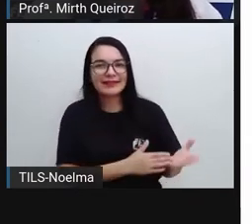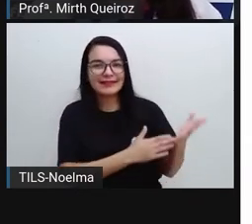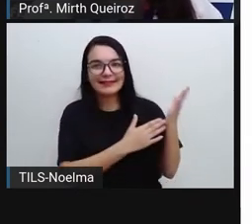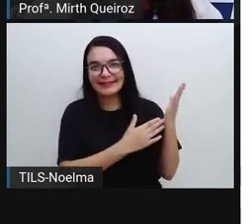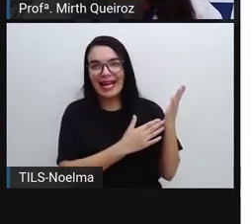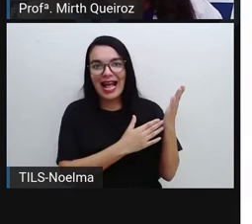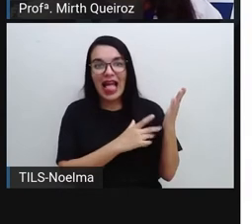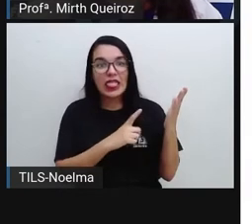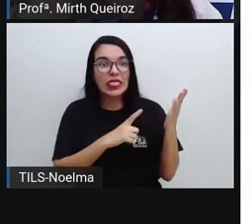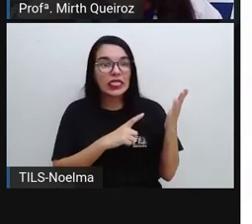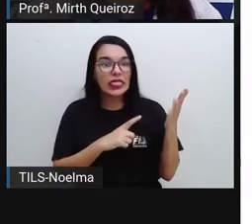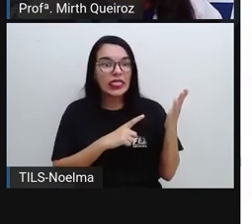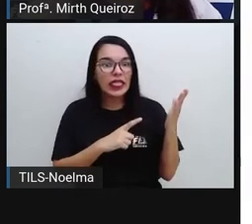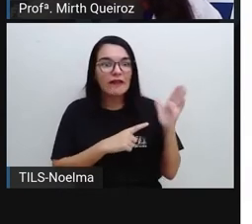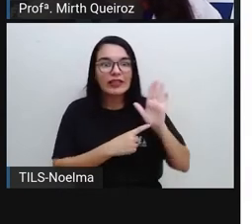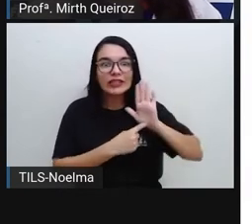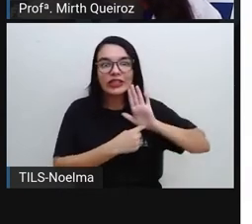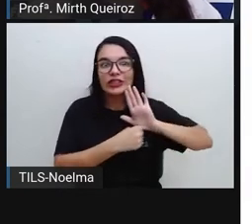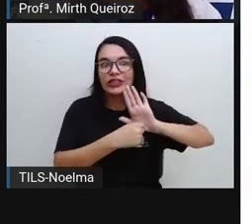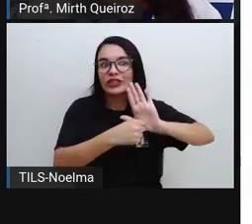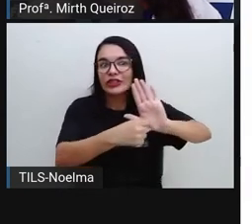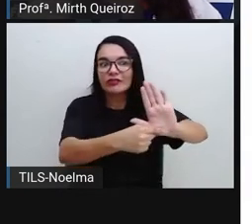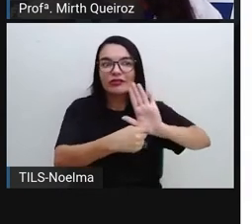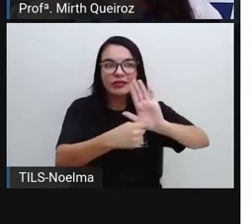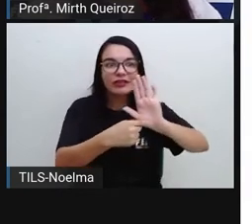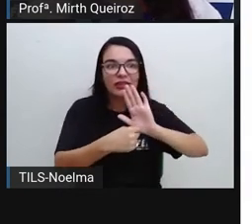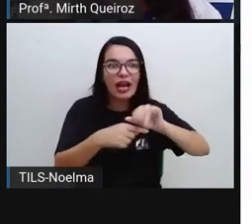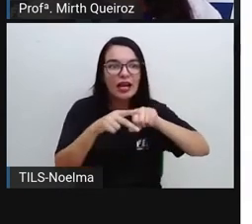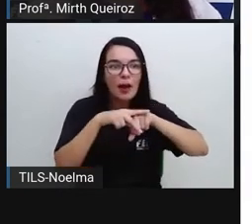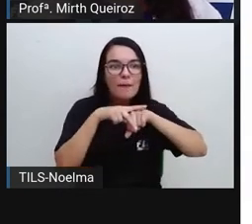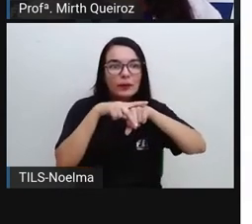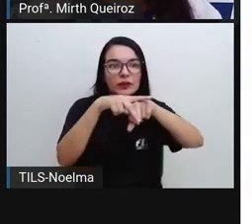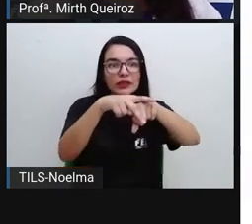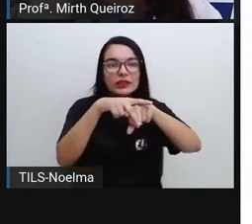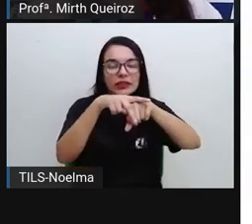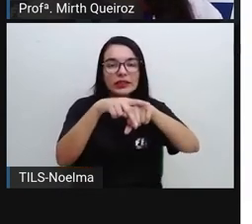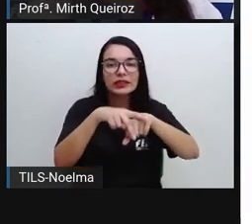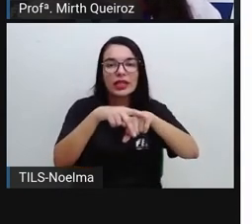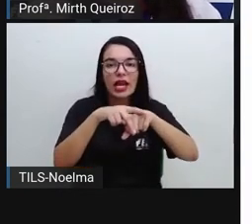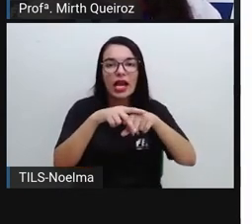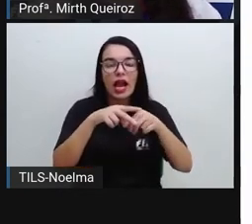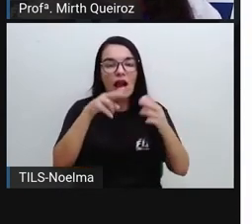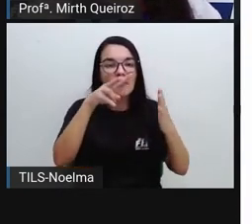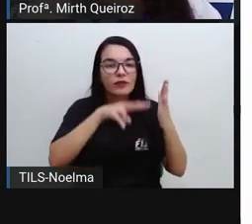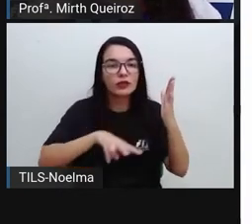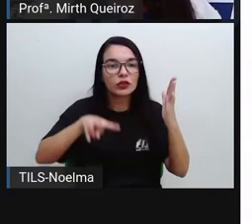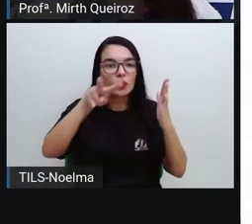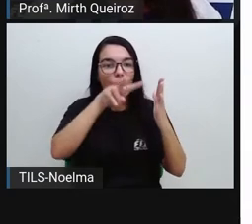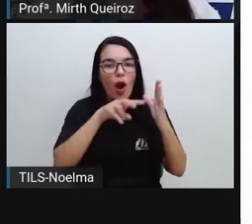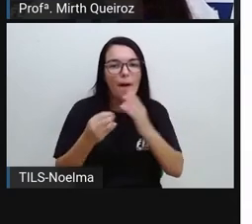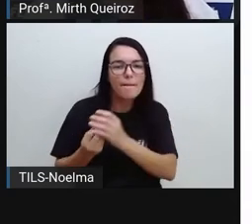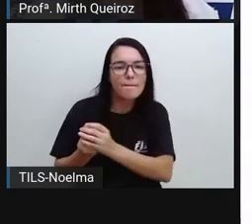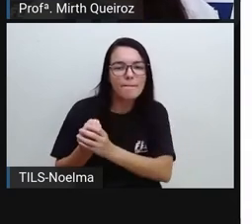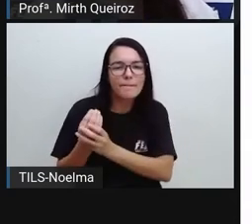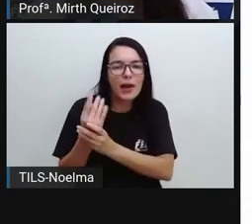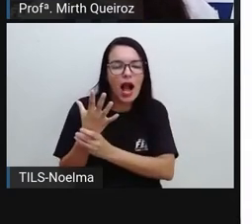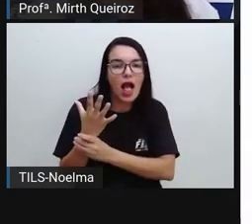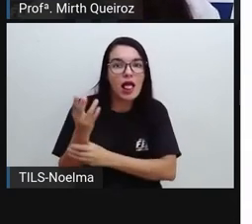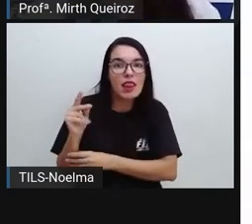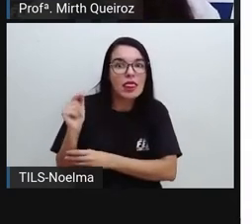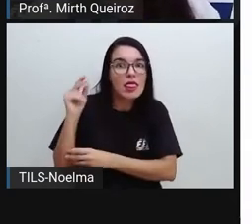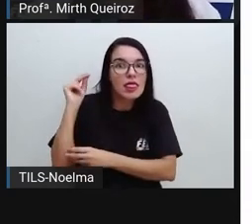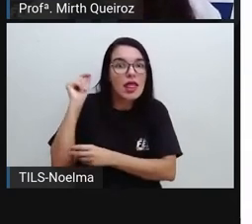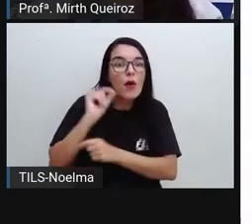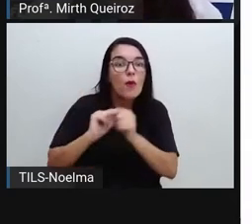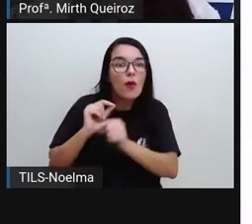é aonde? Ela ganhou destaque internacional na época do modernismo. Ou seja, foi algo que é muito recente.